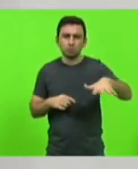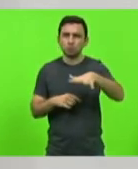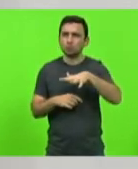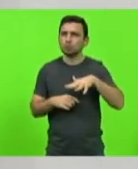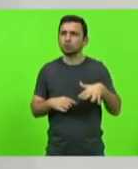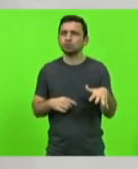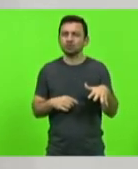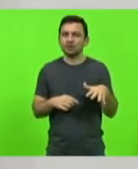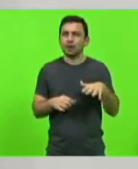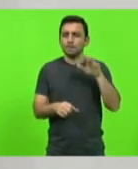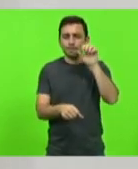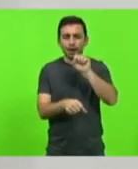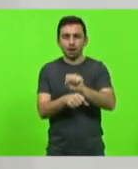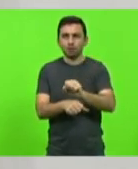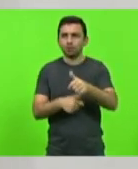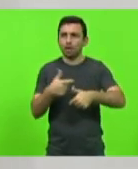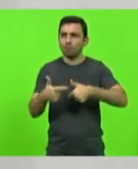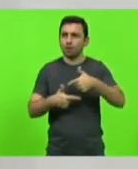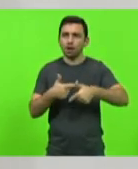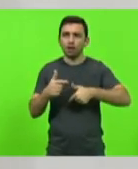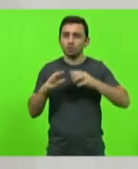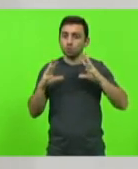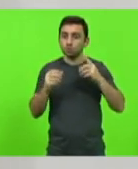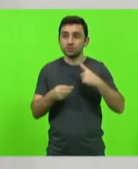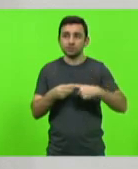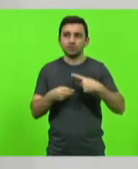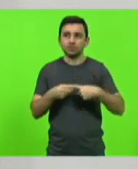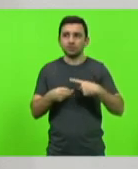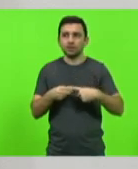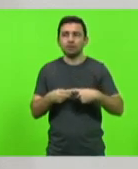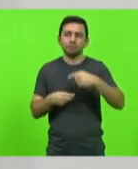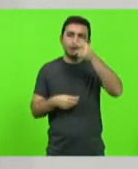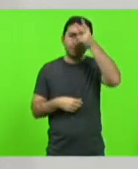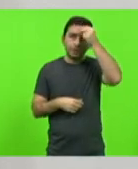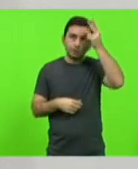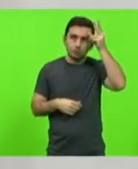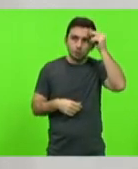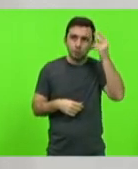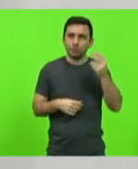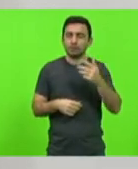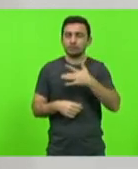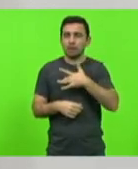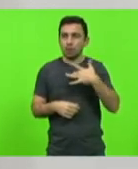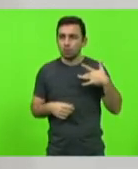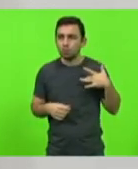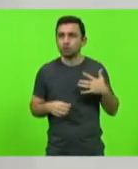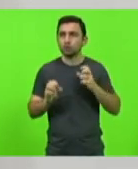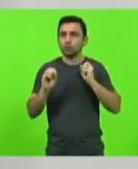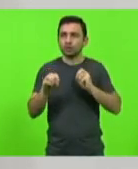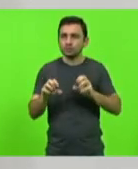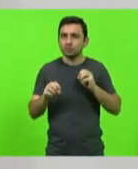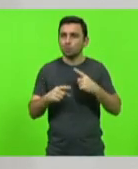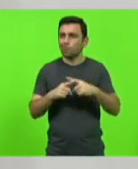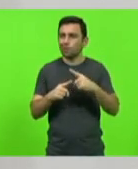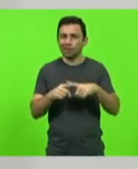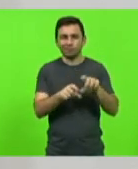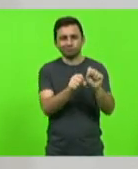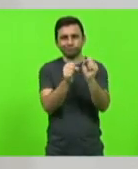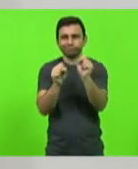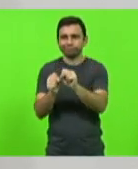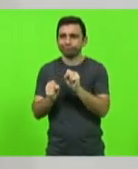todas as atividades do município, da prefeitura, na área da saúde, na área da educação, pois os estragos foram